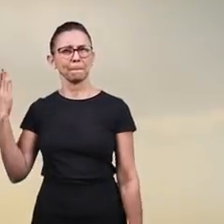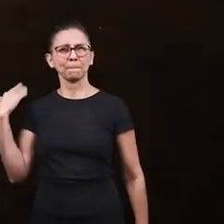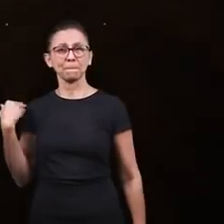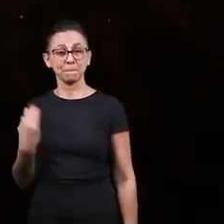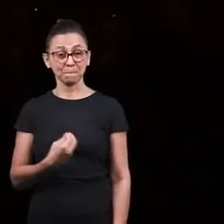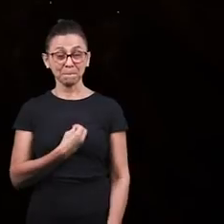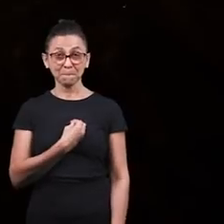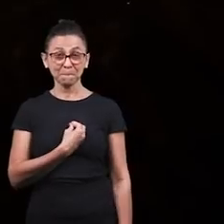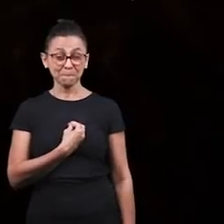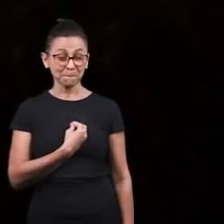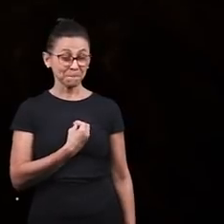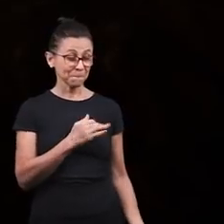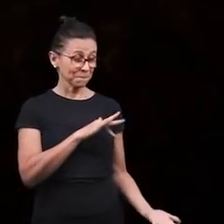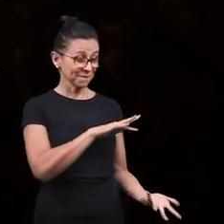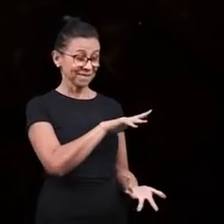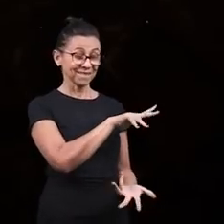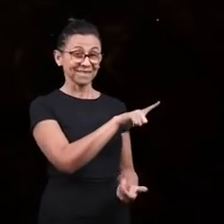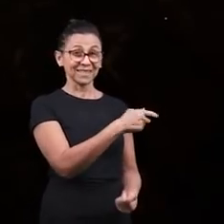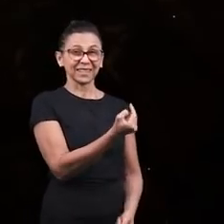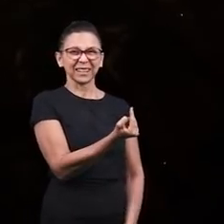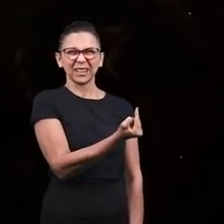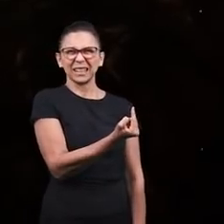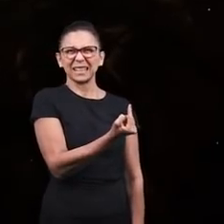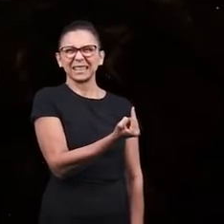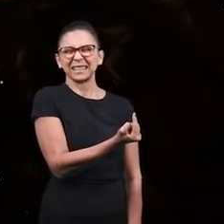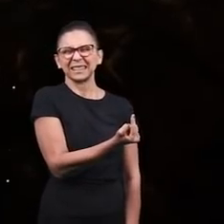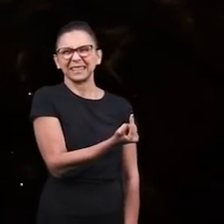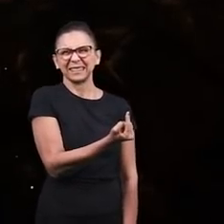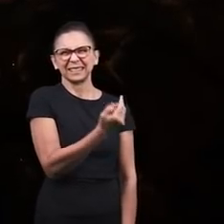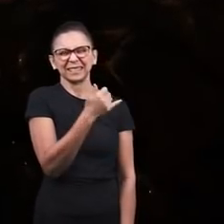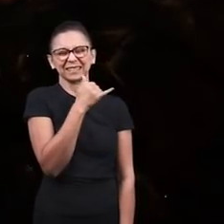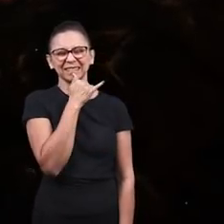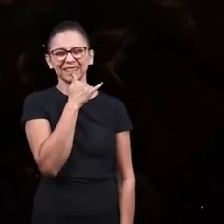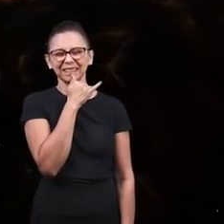Encontrei o grande amor.